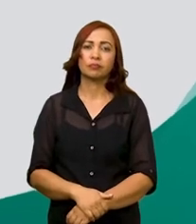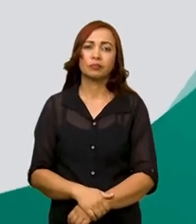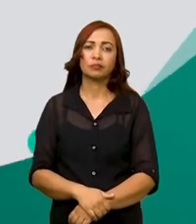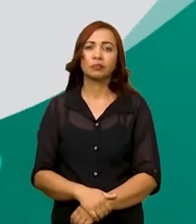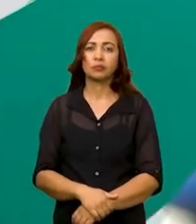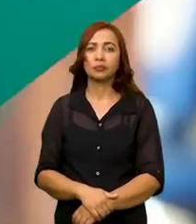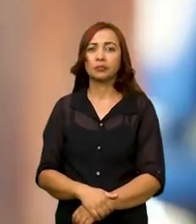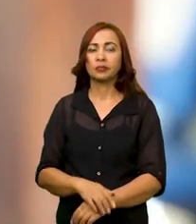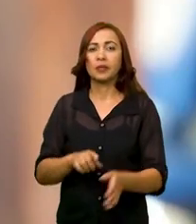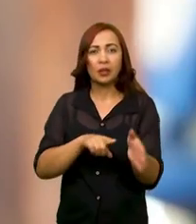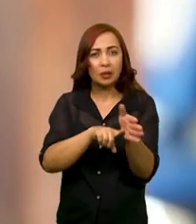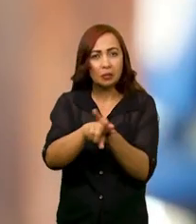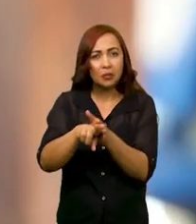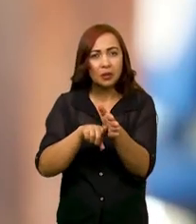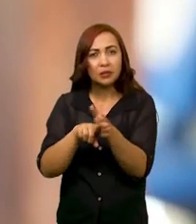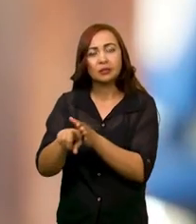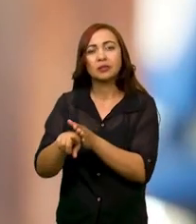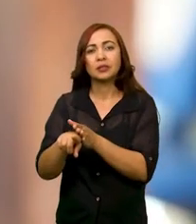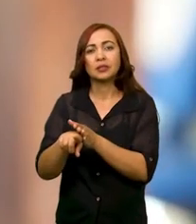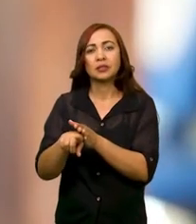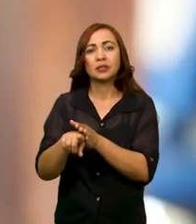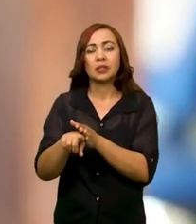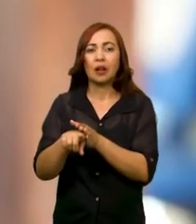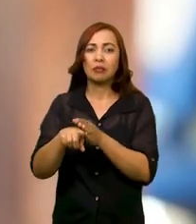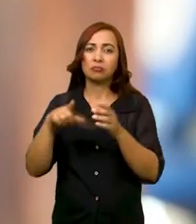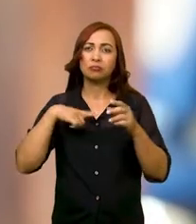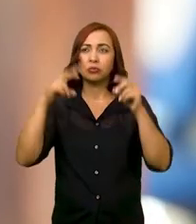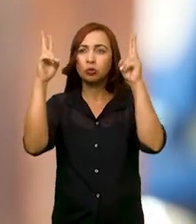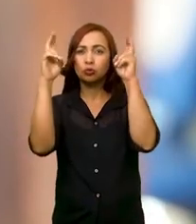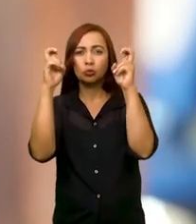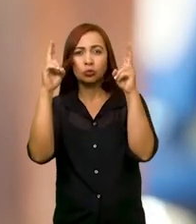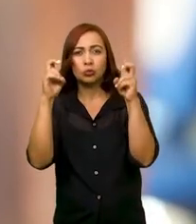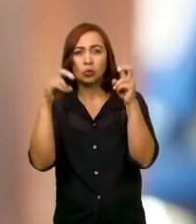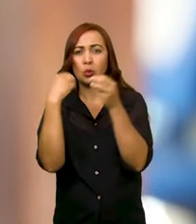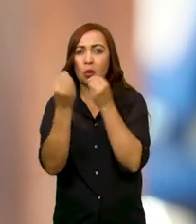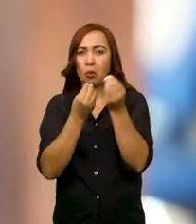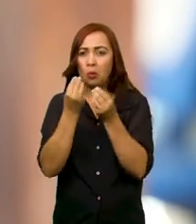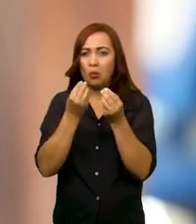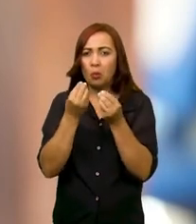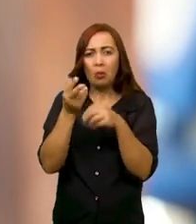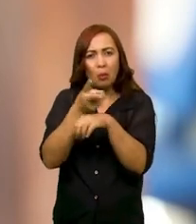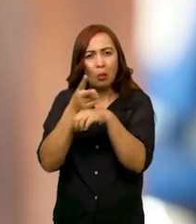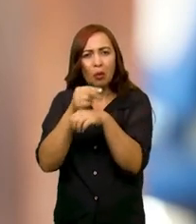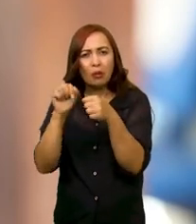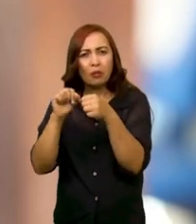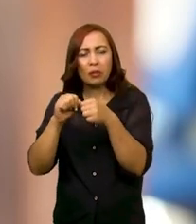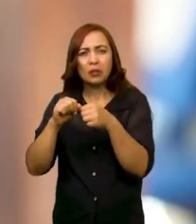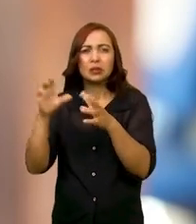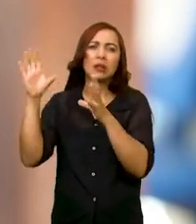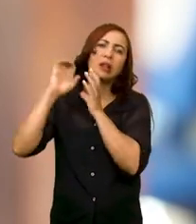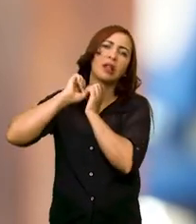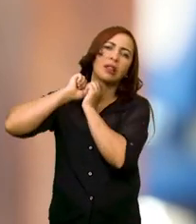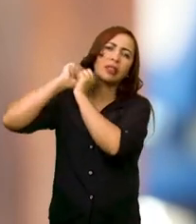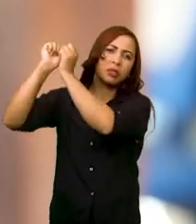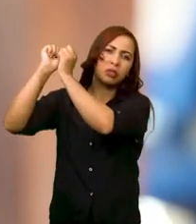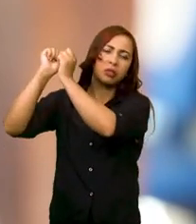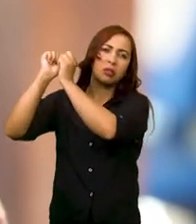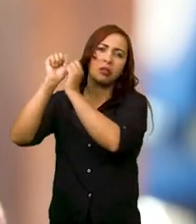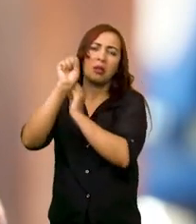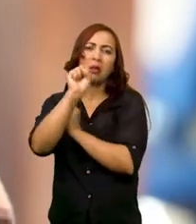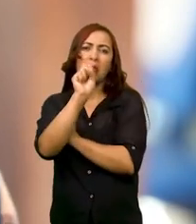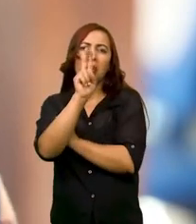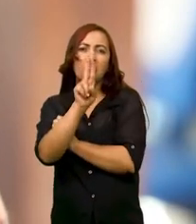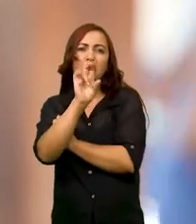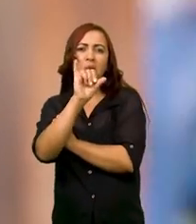A pesquisa é intitulada como tentativas de suicídio. É o terceiro